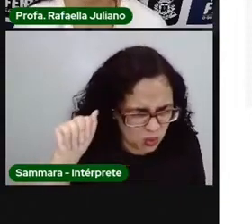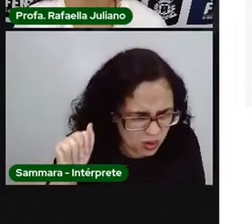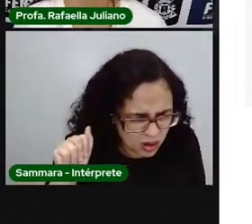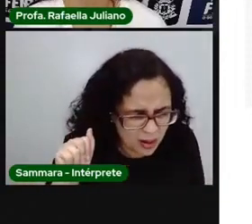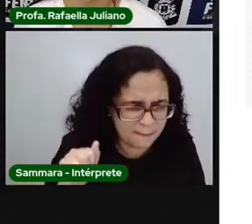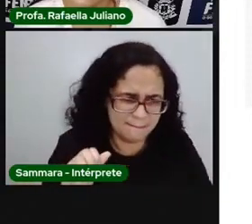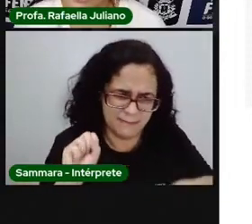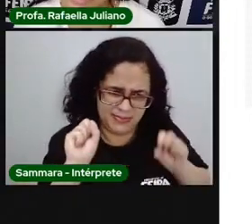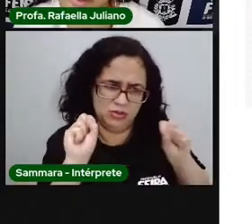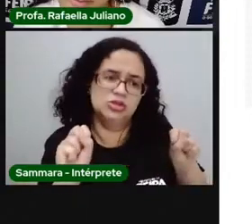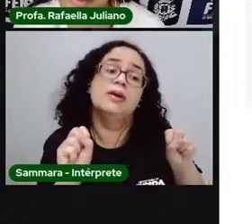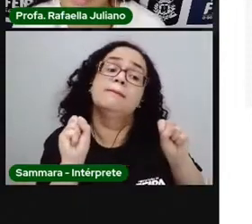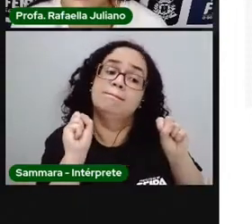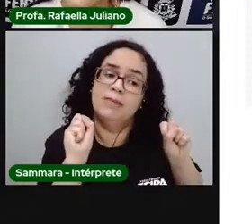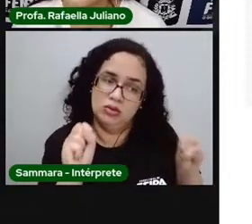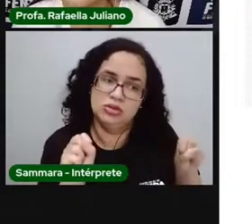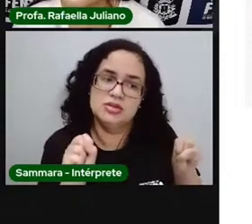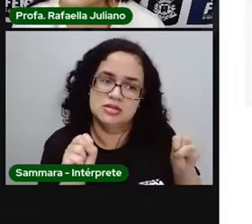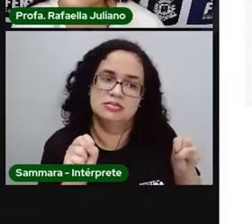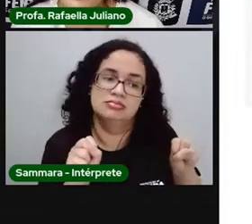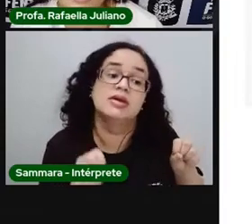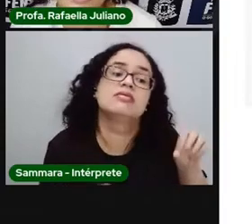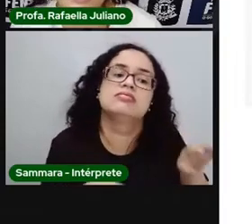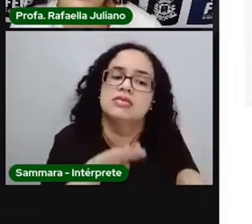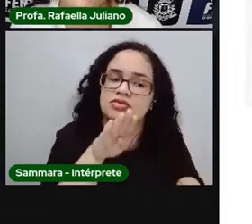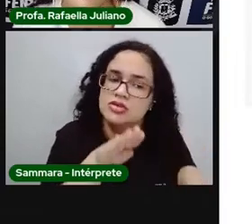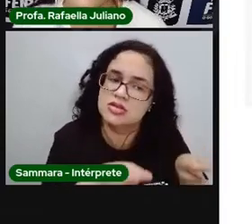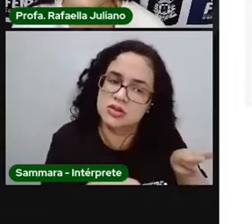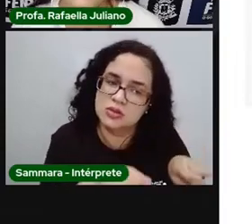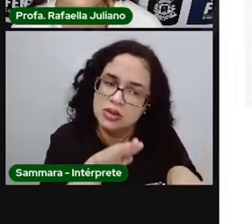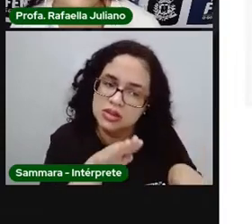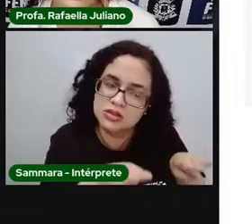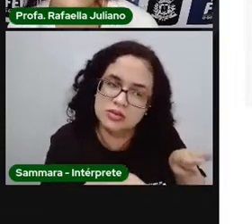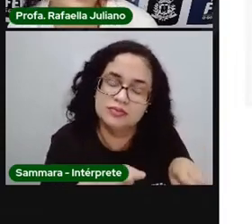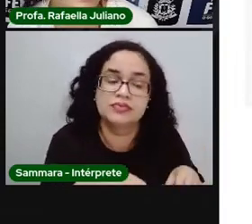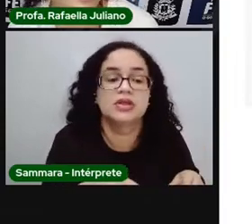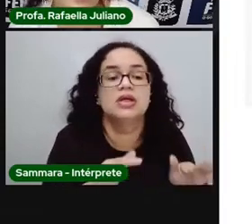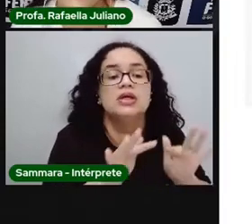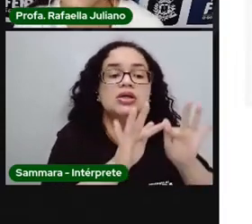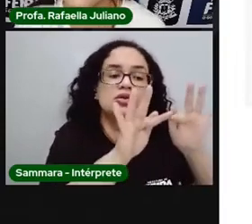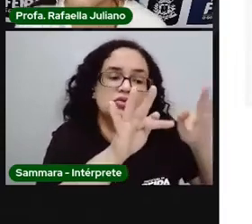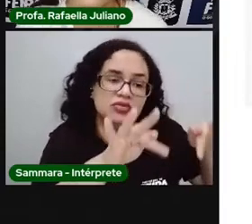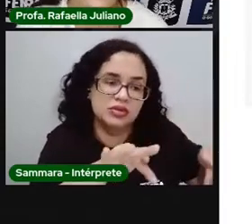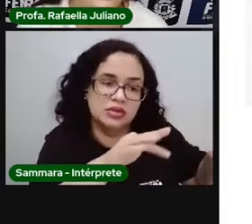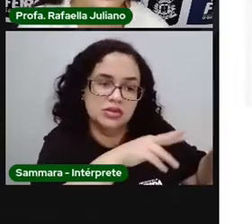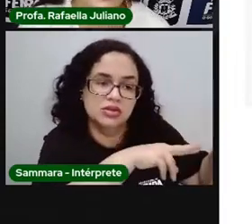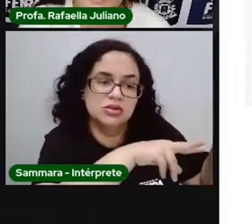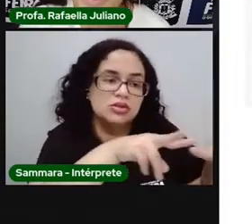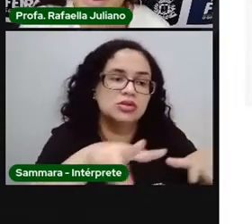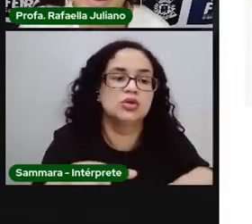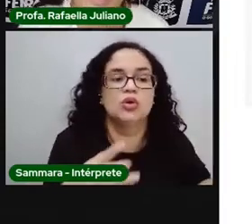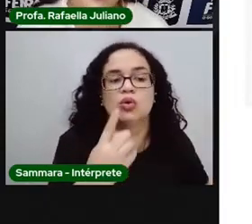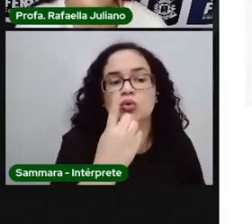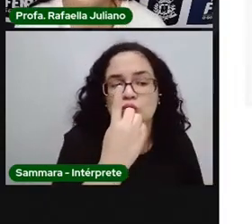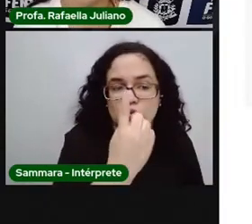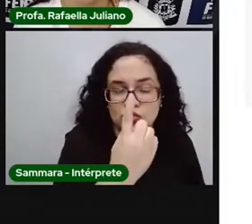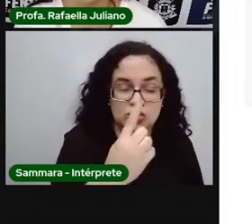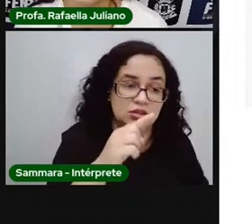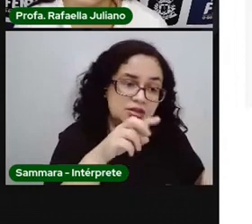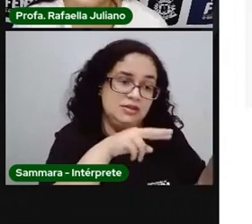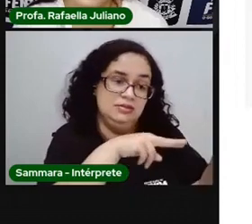disso? Pode. De vez em quando, no final de semana, escolher um dia da semana.